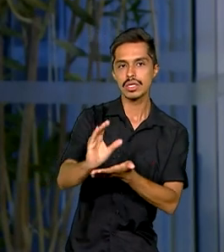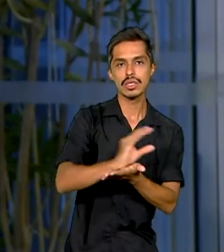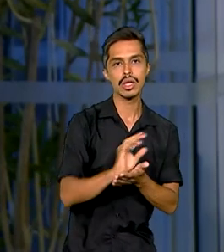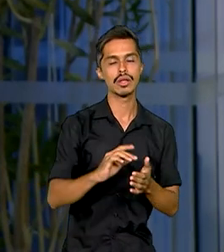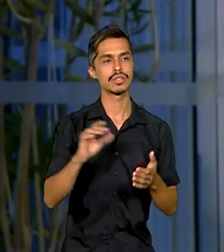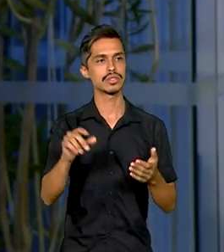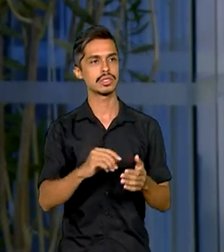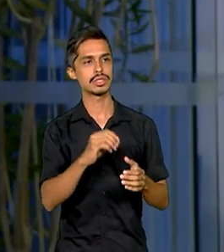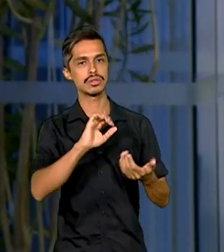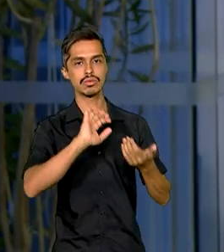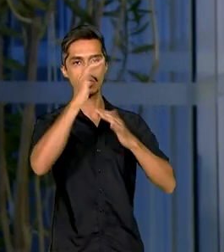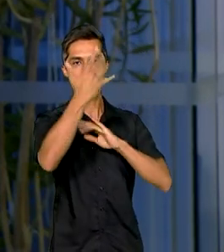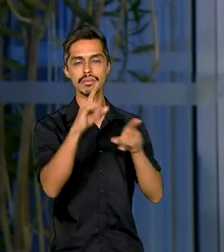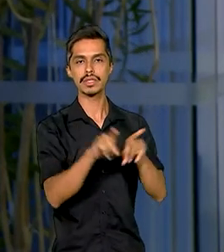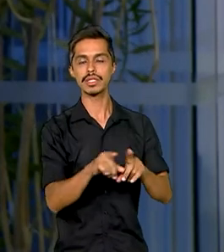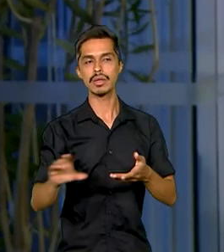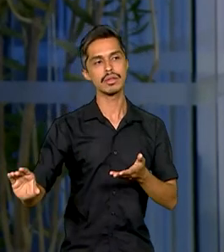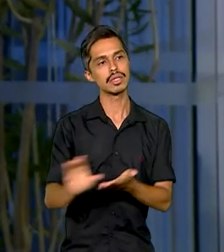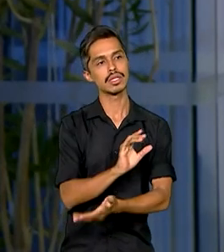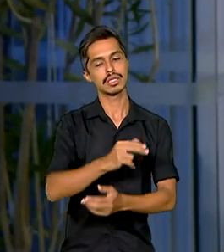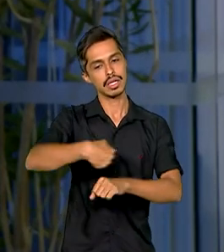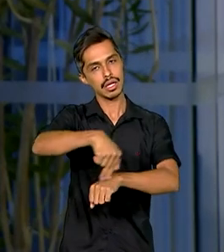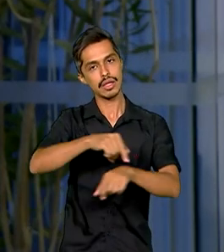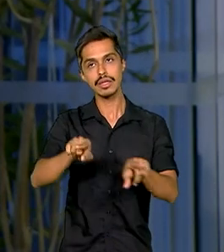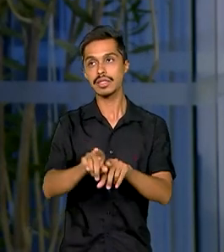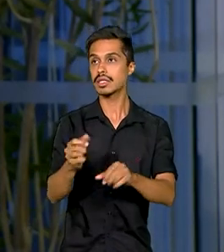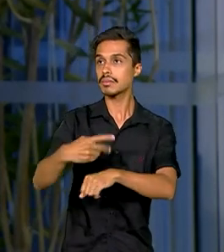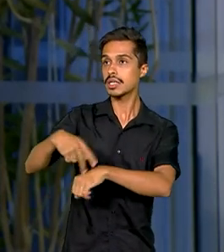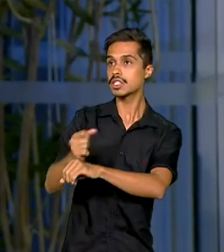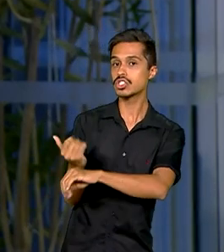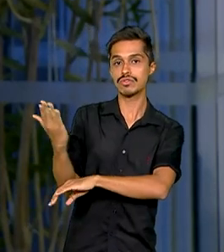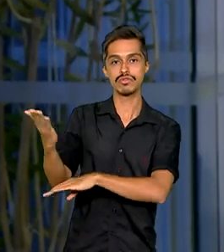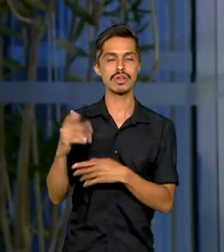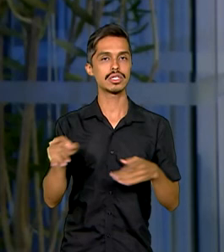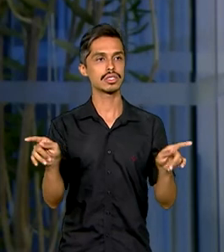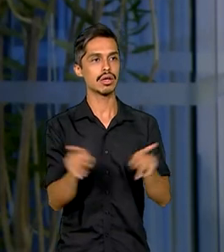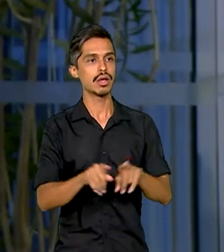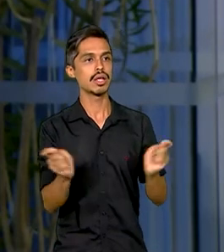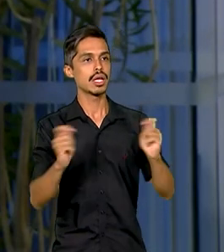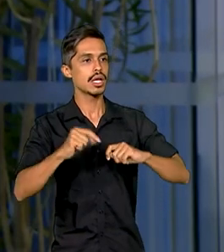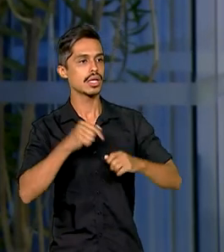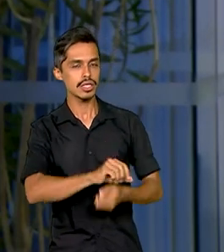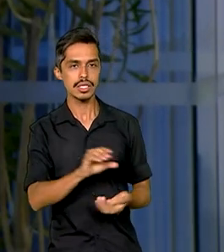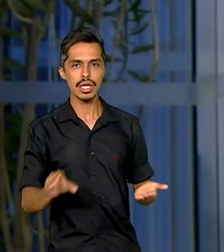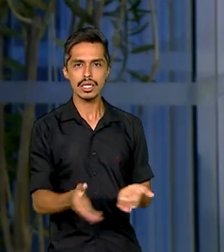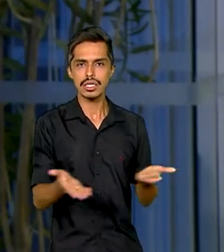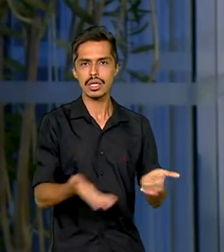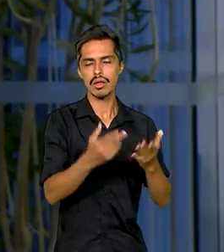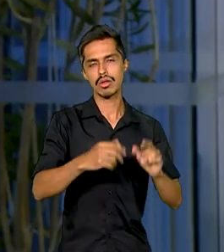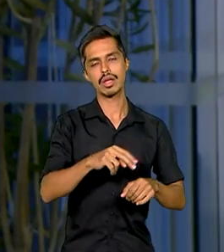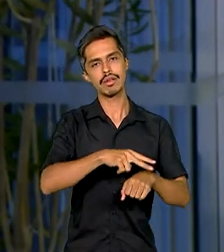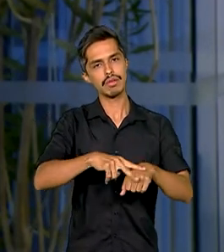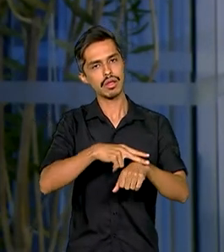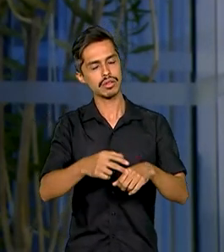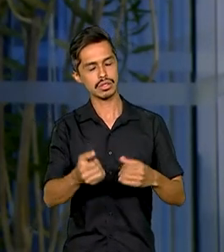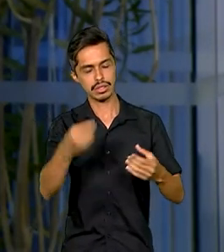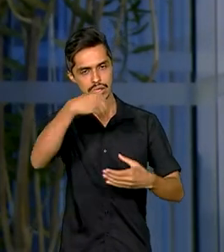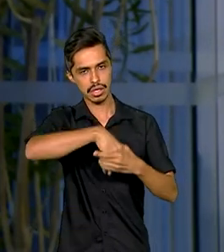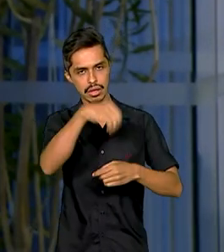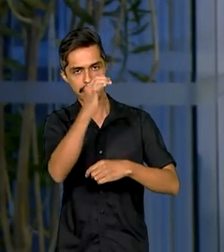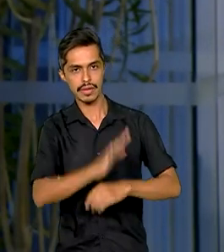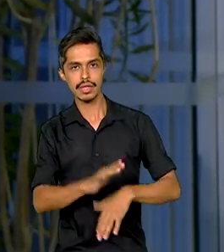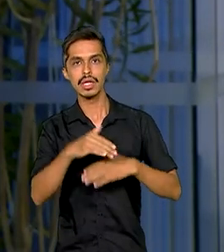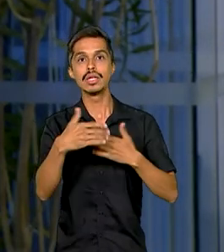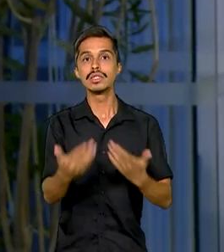climáticos. E há investimentos tanto nacionais como estrangeiros na promoção dessa agenda de crescimento verde do Brasil. O objetivo, a